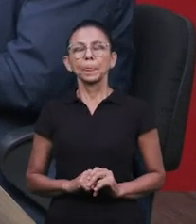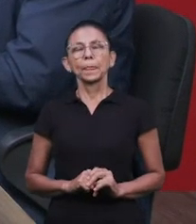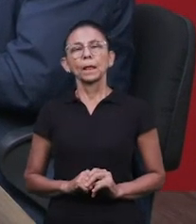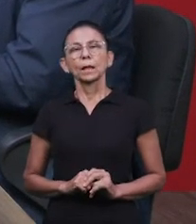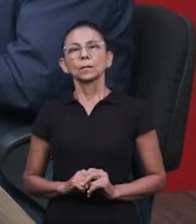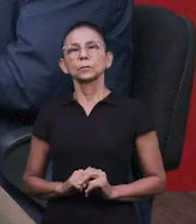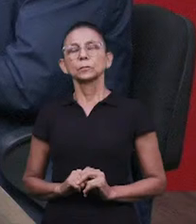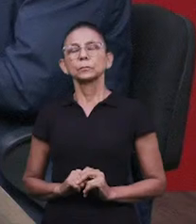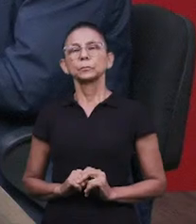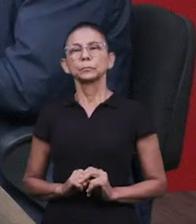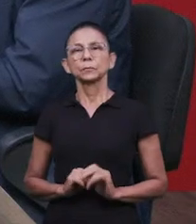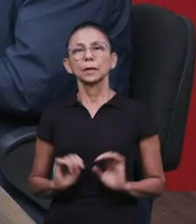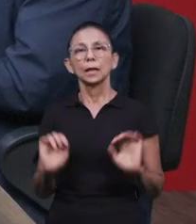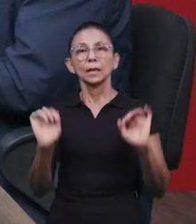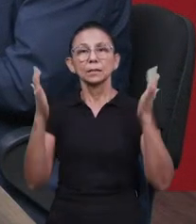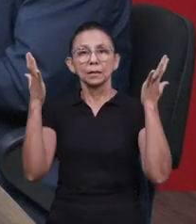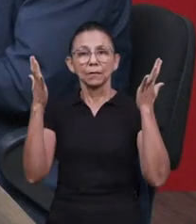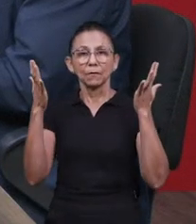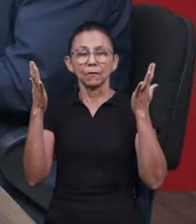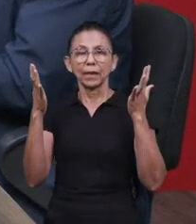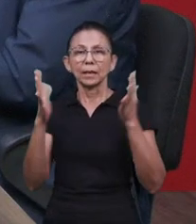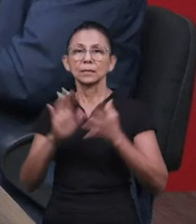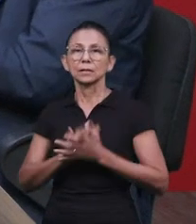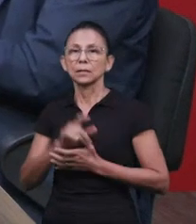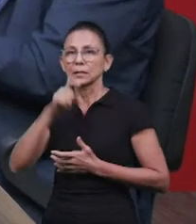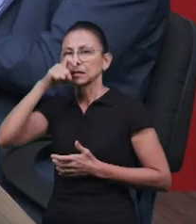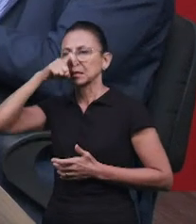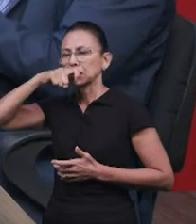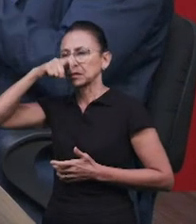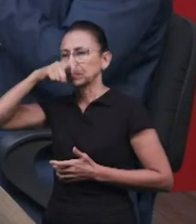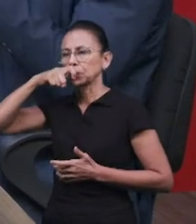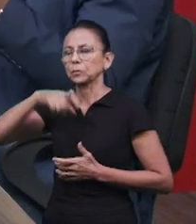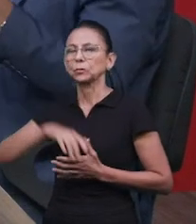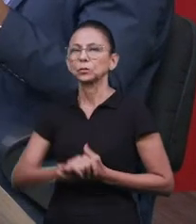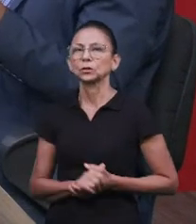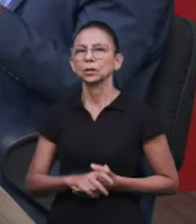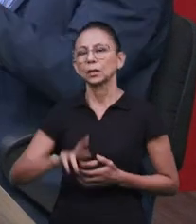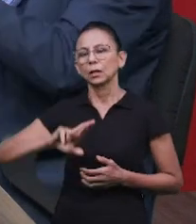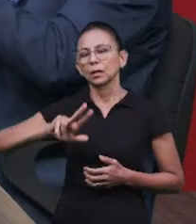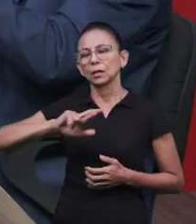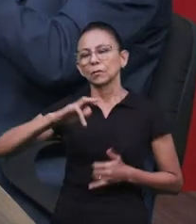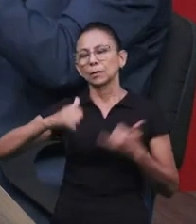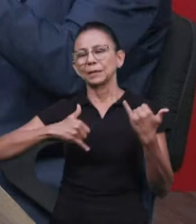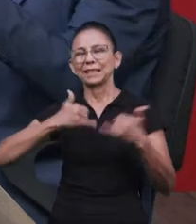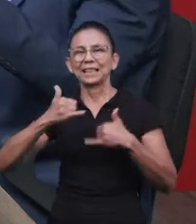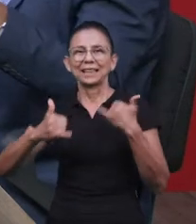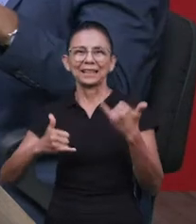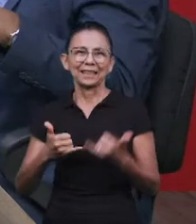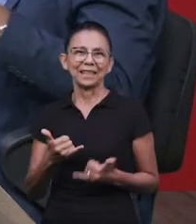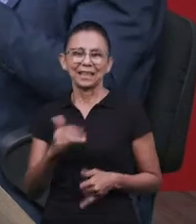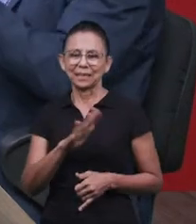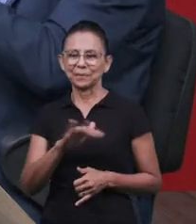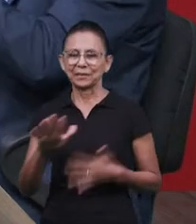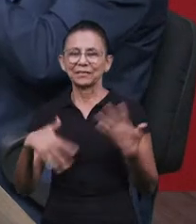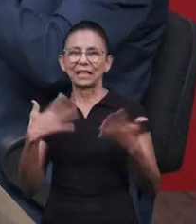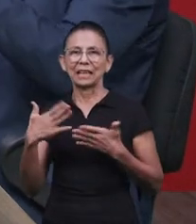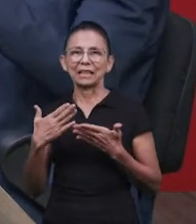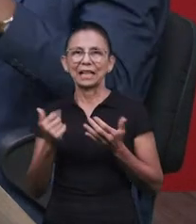o objetivo principal da festa não é brincadeira de criança, não é criança ficar alegre,